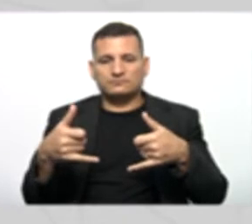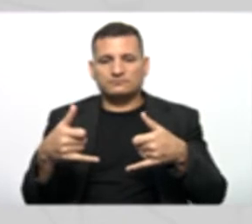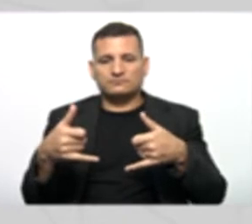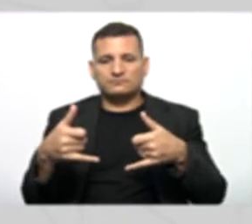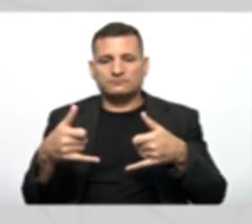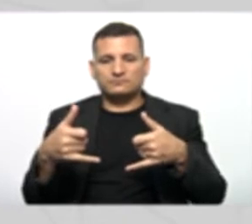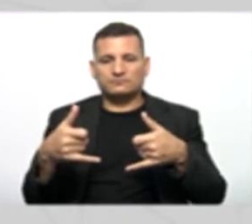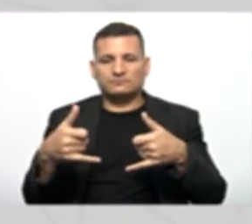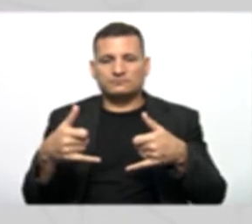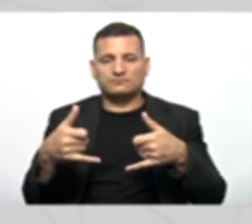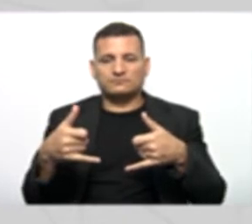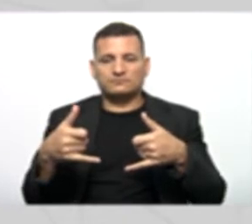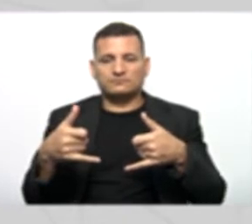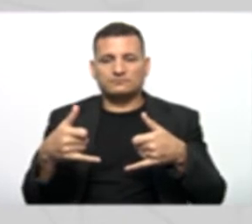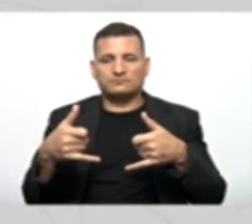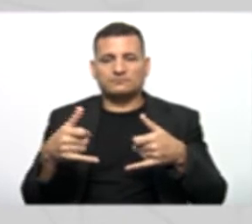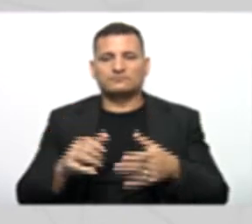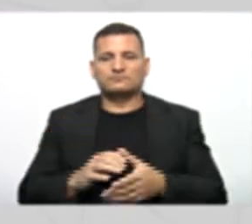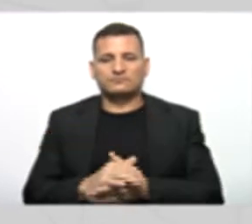Jogo de chaves